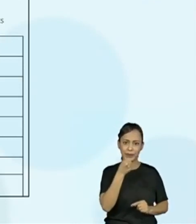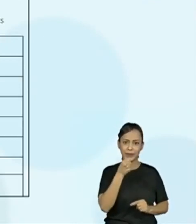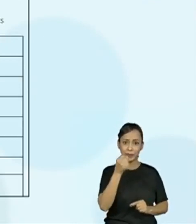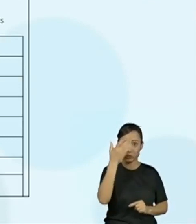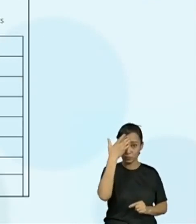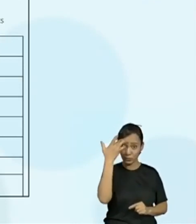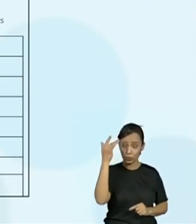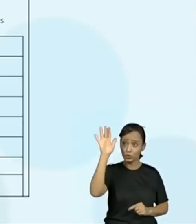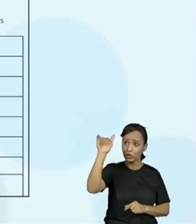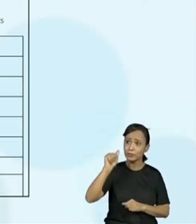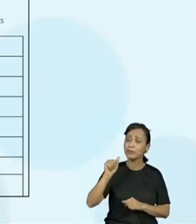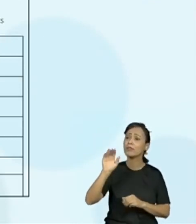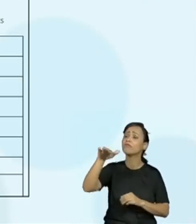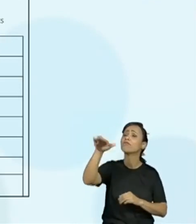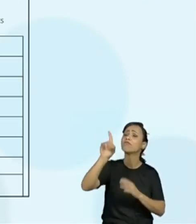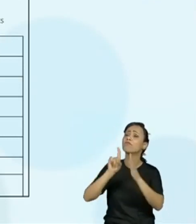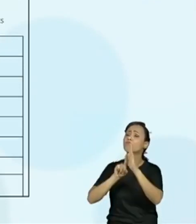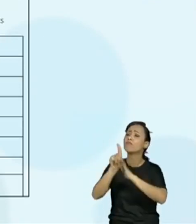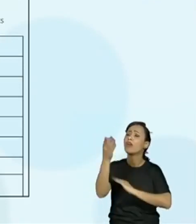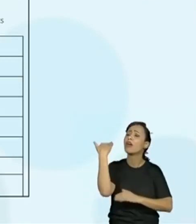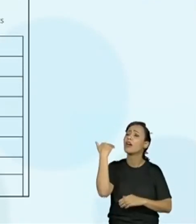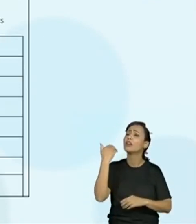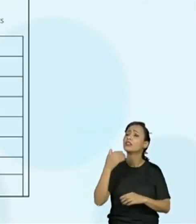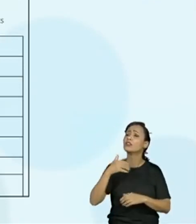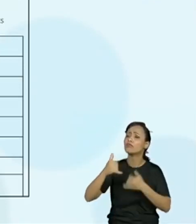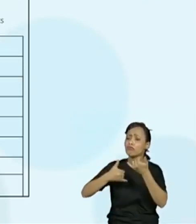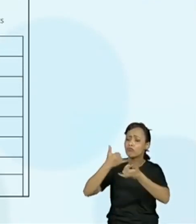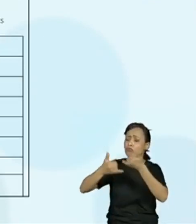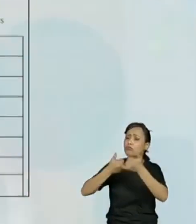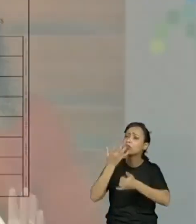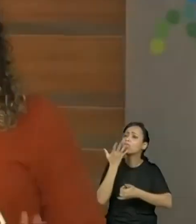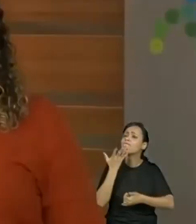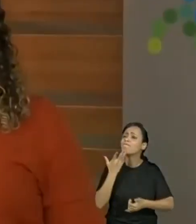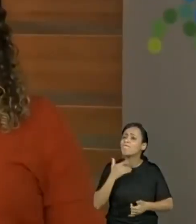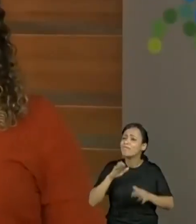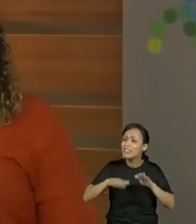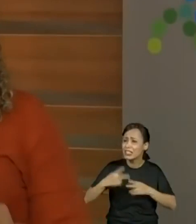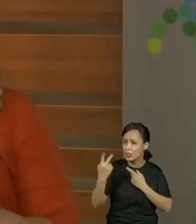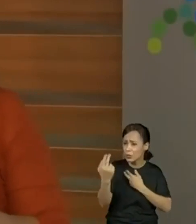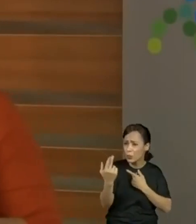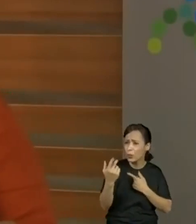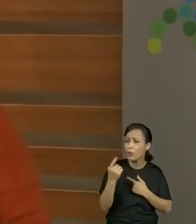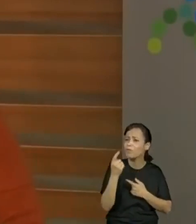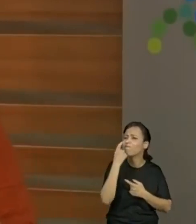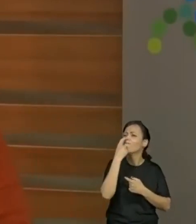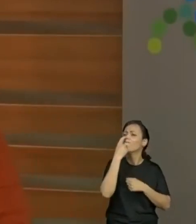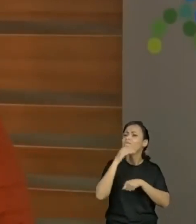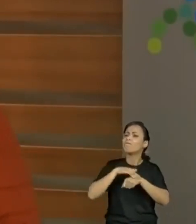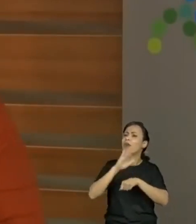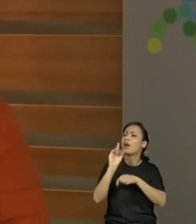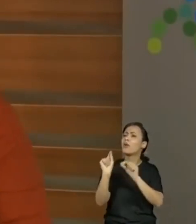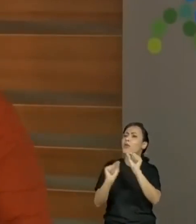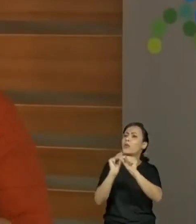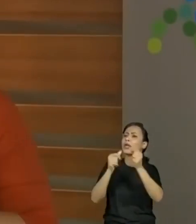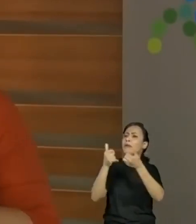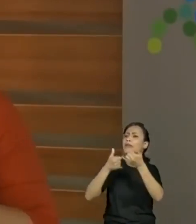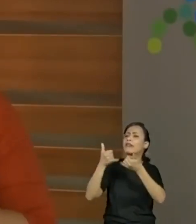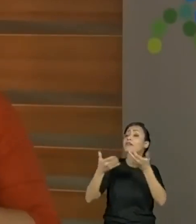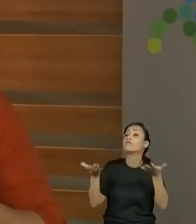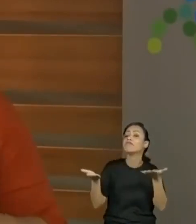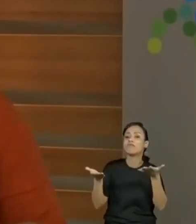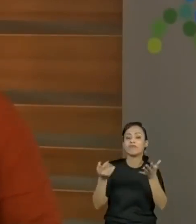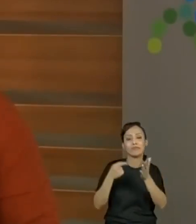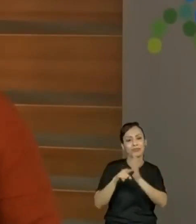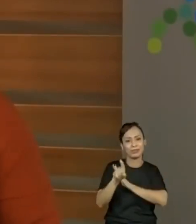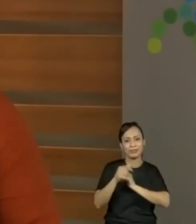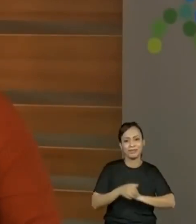lá para a pessoa qual é a brincadeira favorita. Quem já tem o material, já faz o registro no material. Quem não tem o material, professor, por favor, faz um